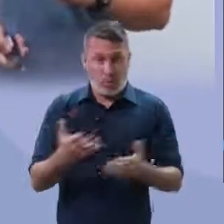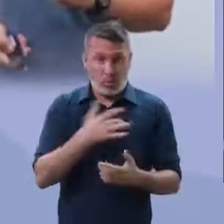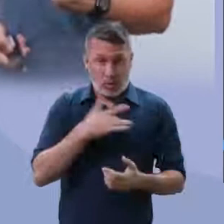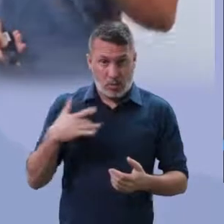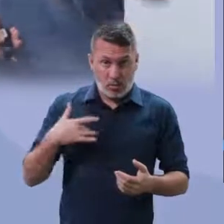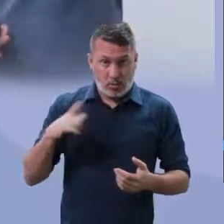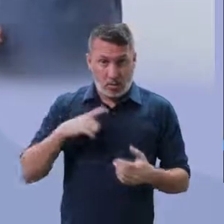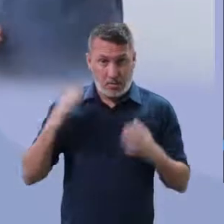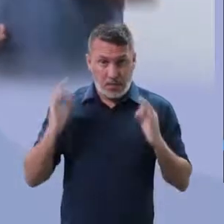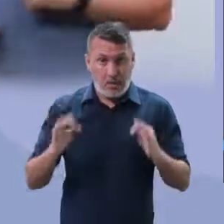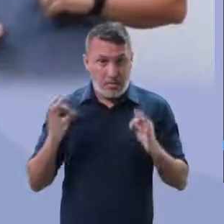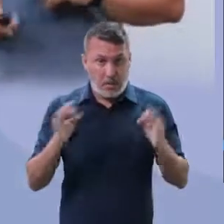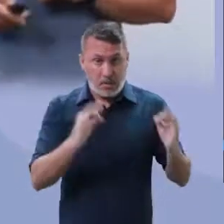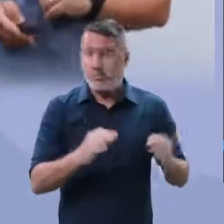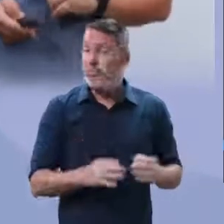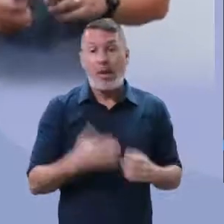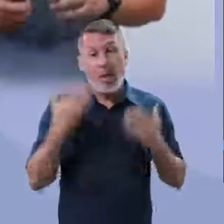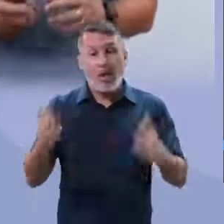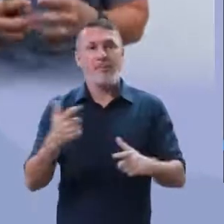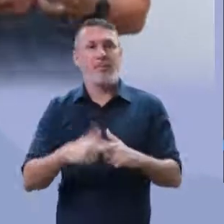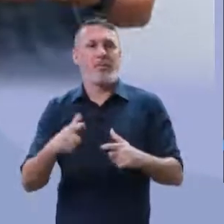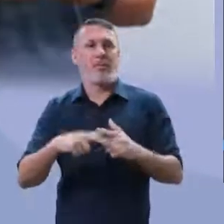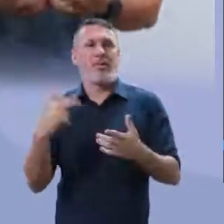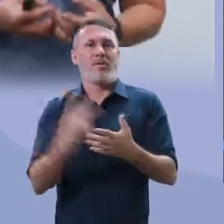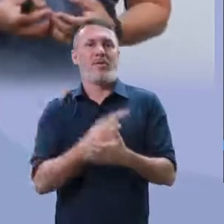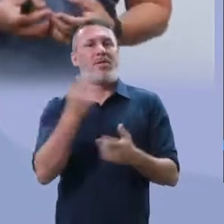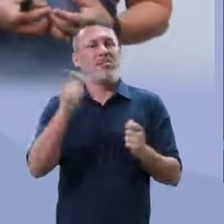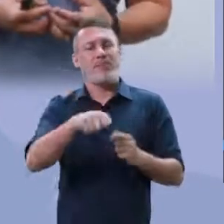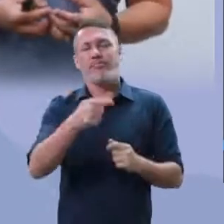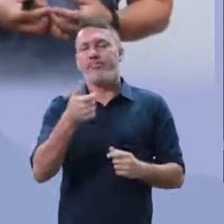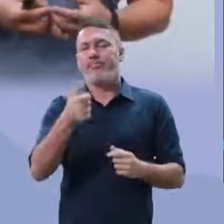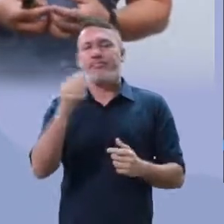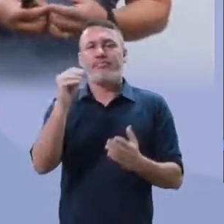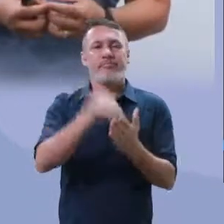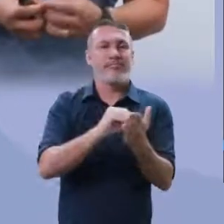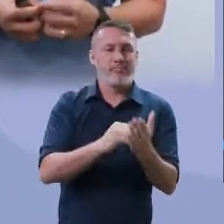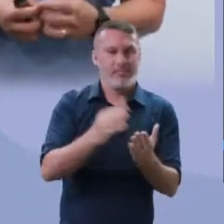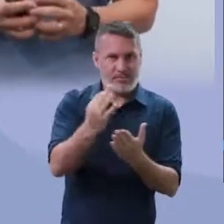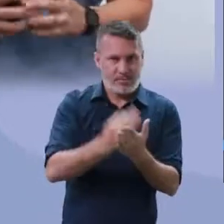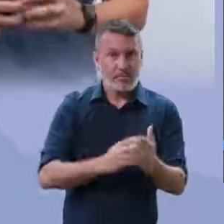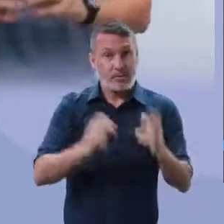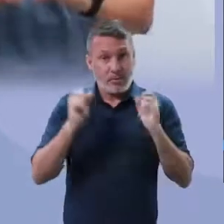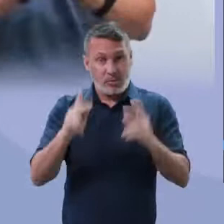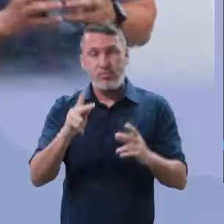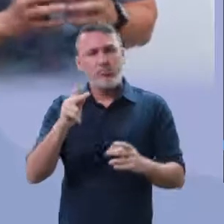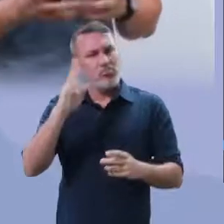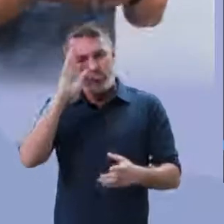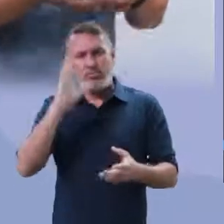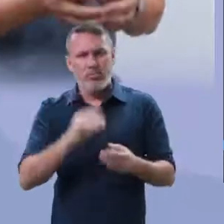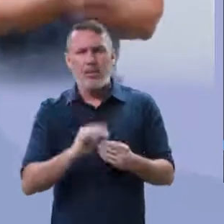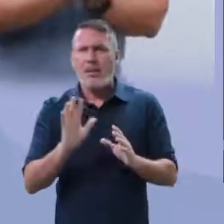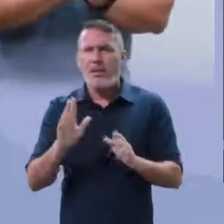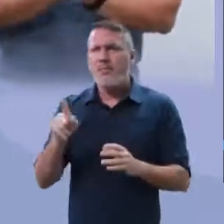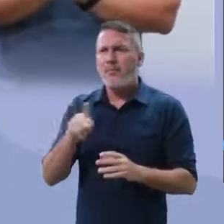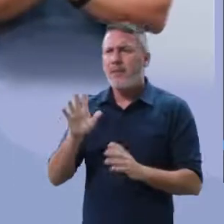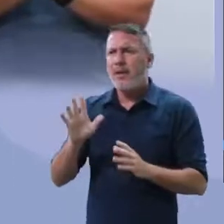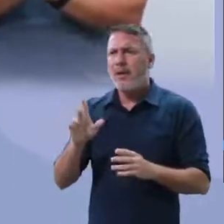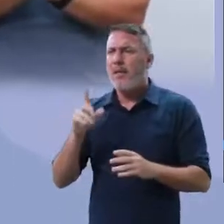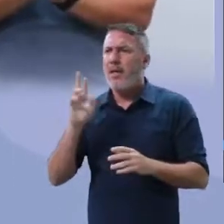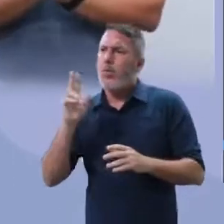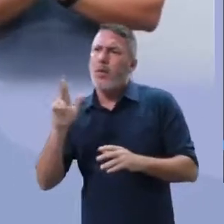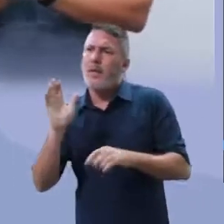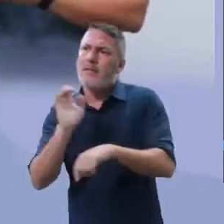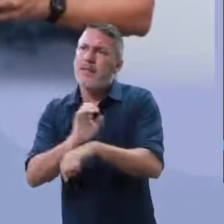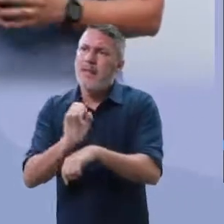estão com direito à saúde, olha o problema ali. Olha o problema acontecendo. Perfeito, meu aluno? Então, se a... Mas, calma aí,